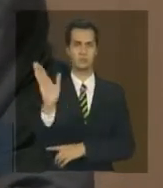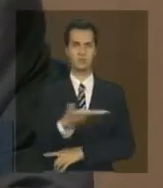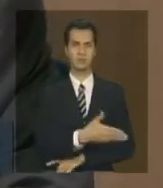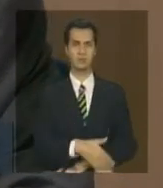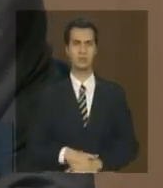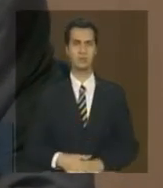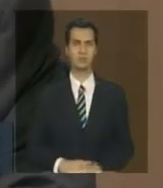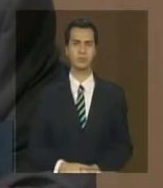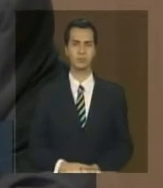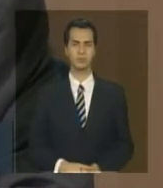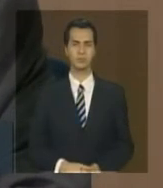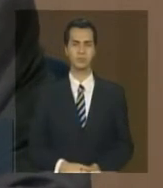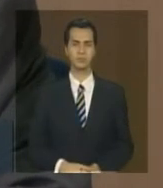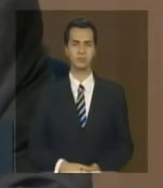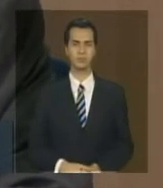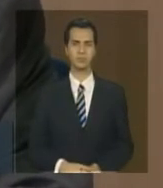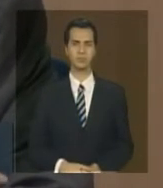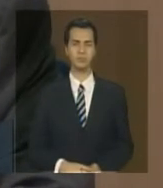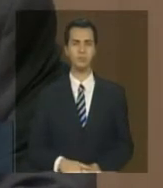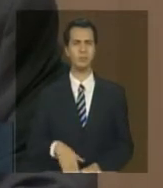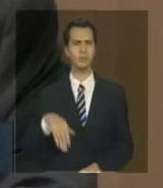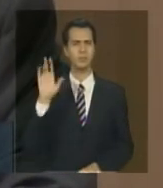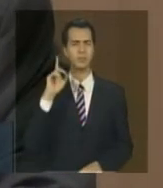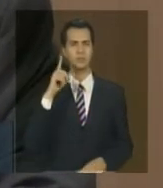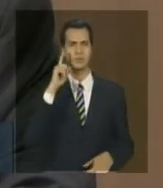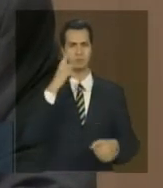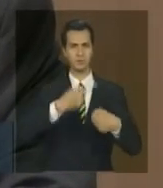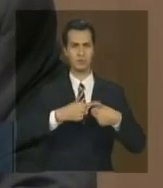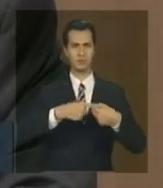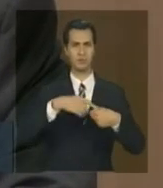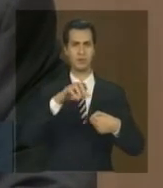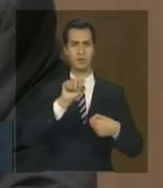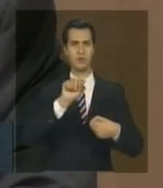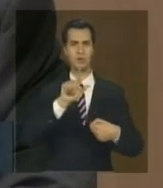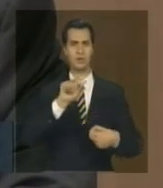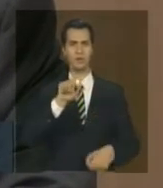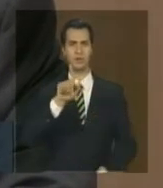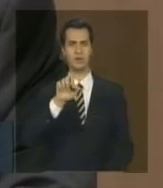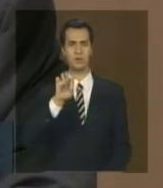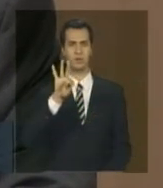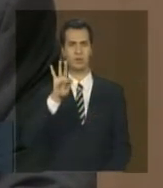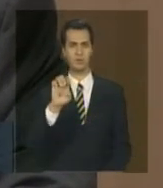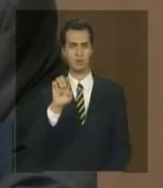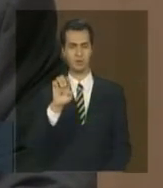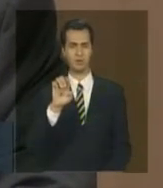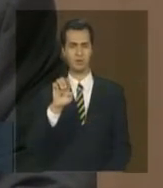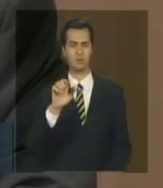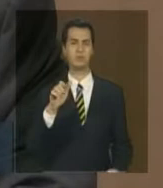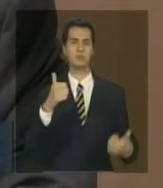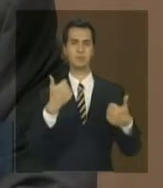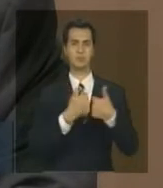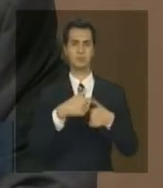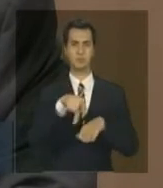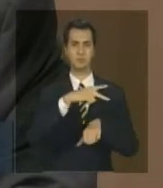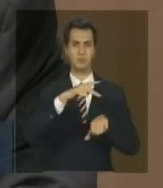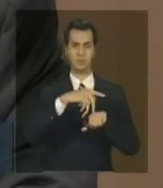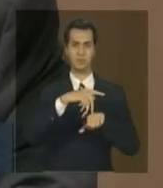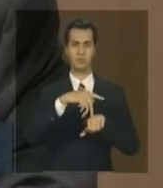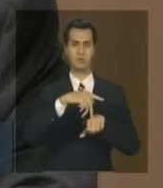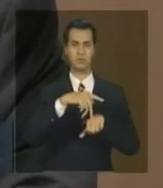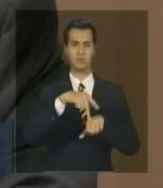o desmatamento concentrou muito no município de Alegrete lá na fronteira e